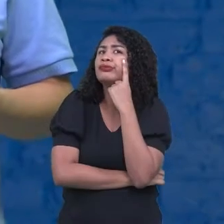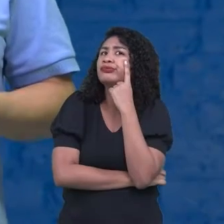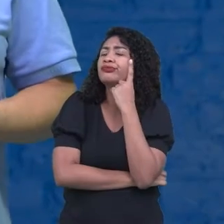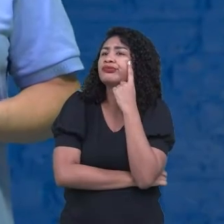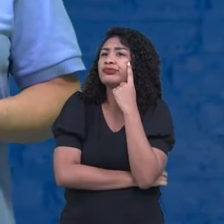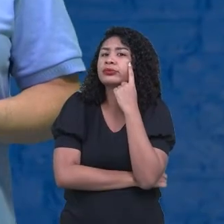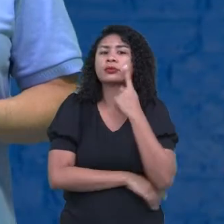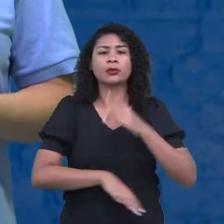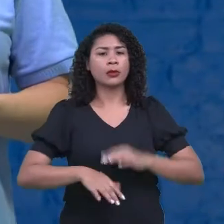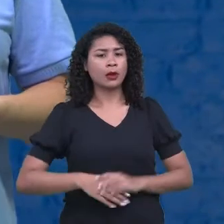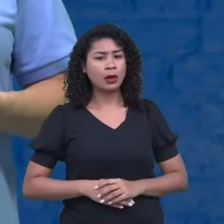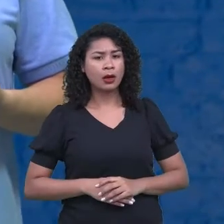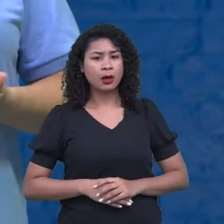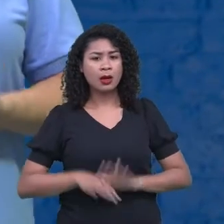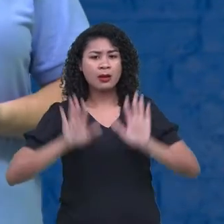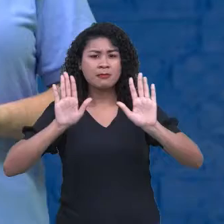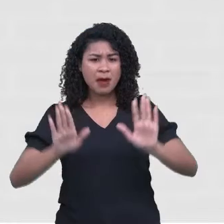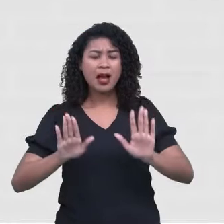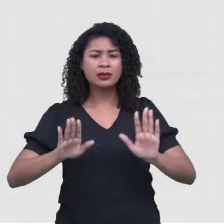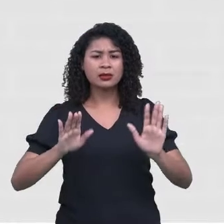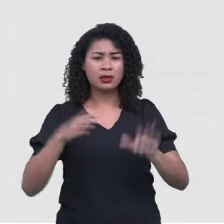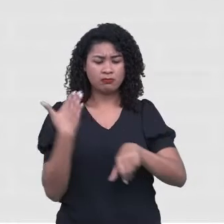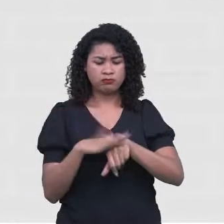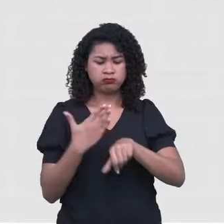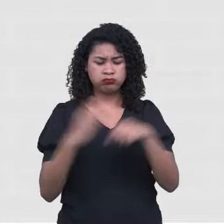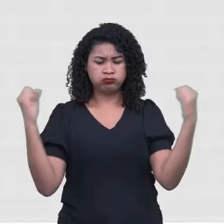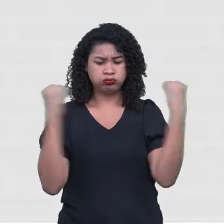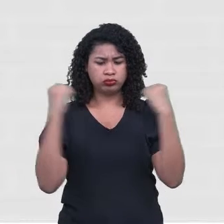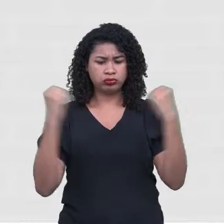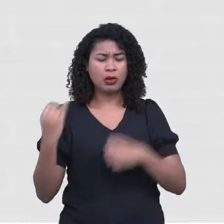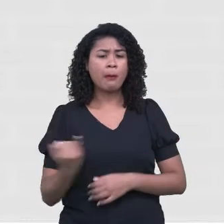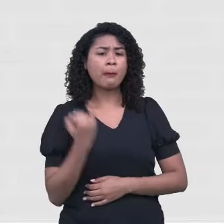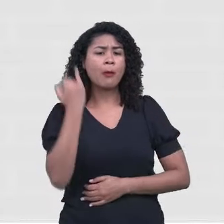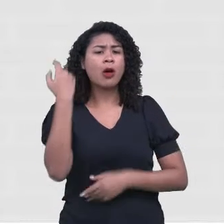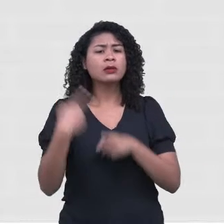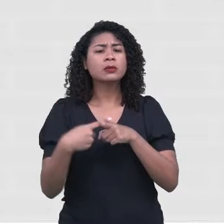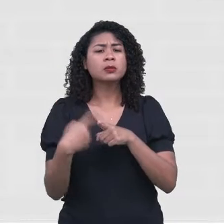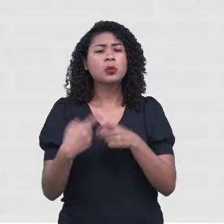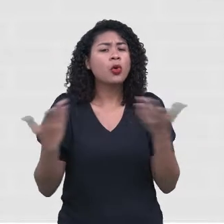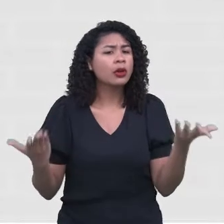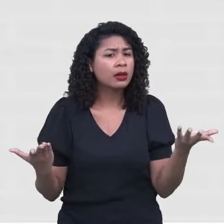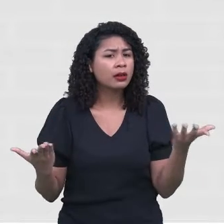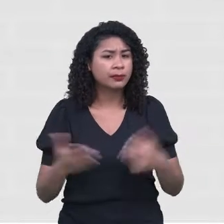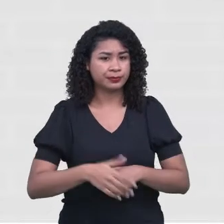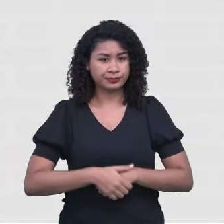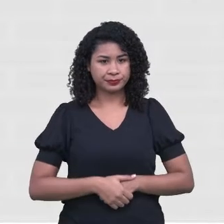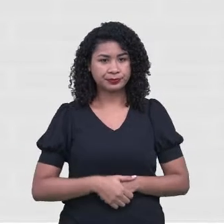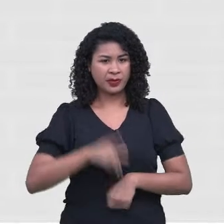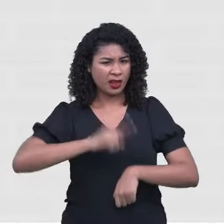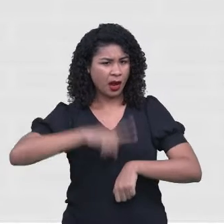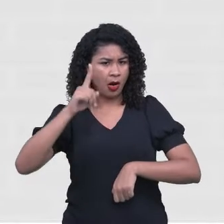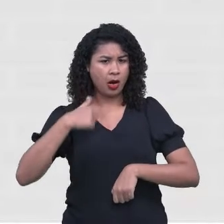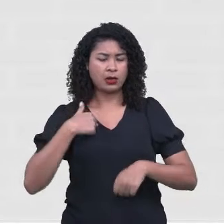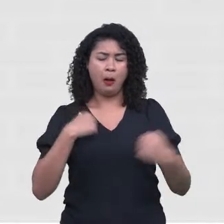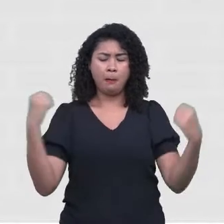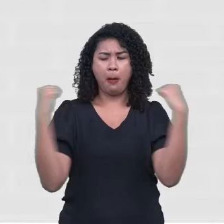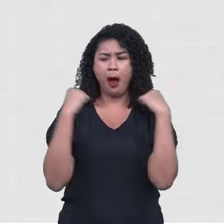física para o nosso projeto de vida? Vamos continuar vendo? Então, quando nos exercitamos, o nosso corpo libera